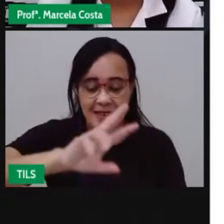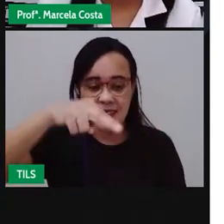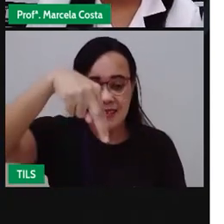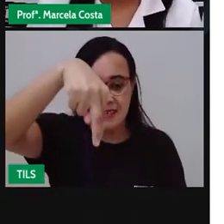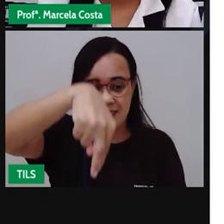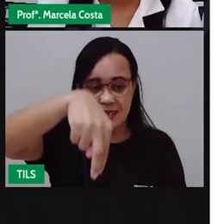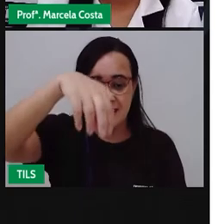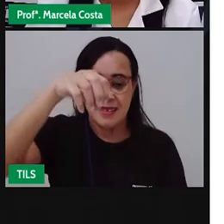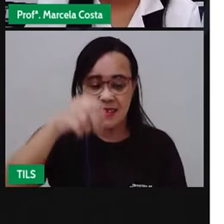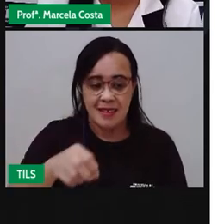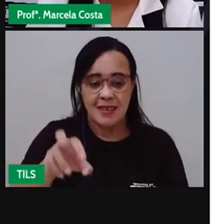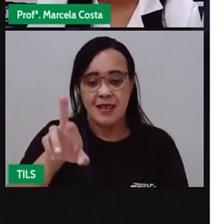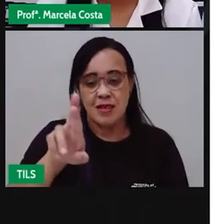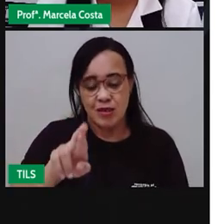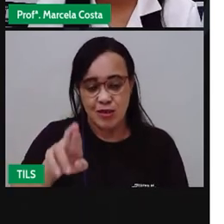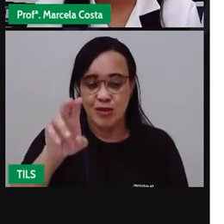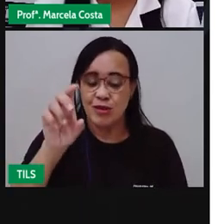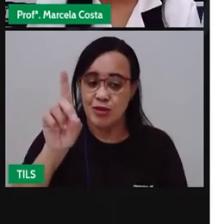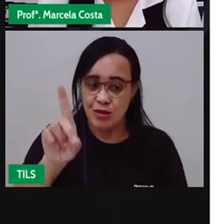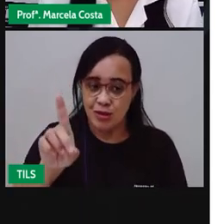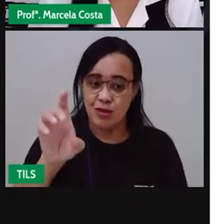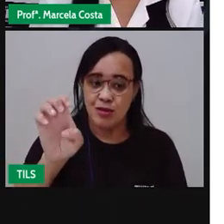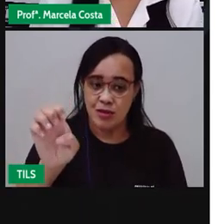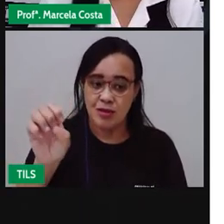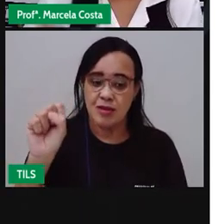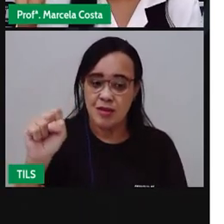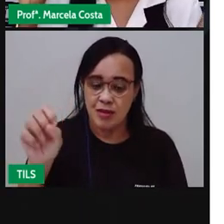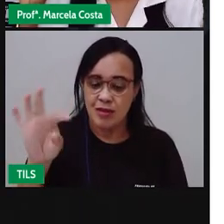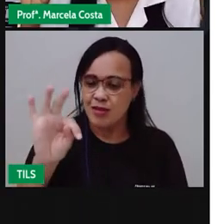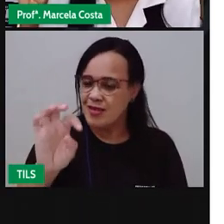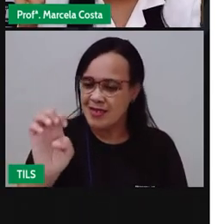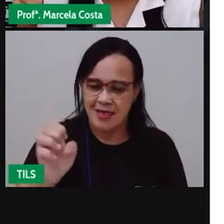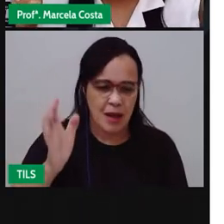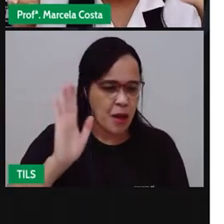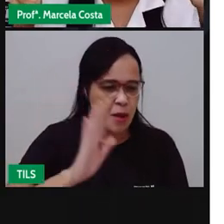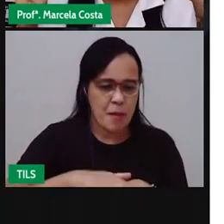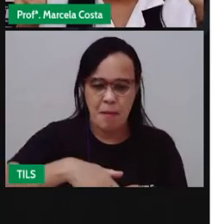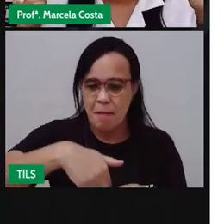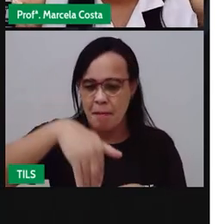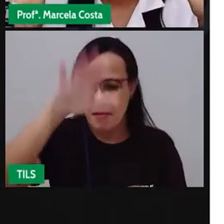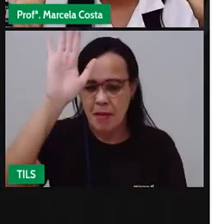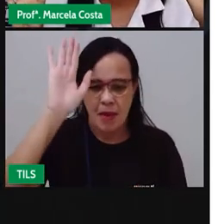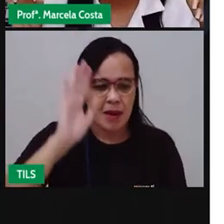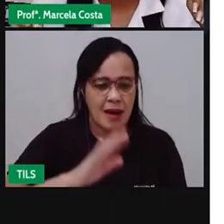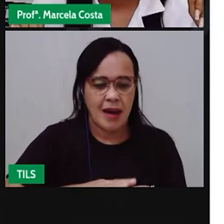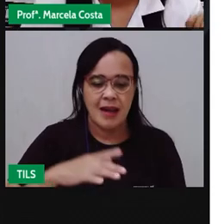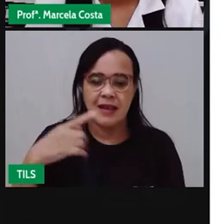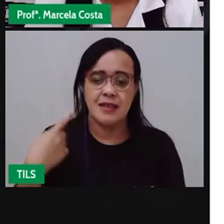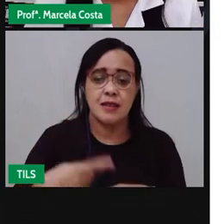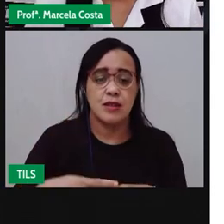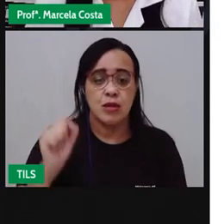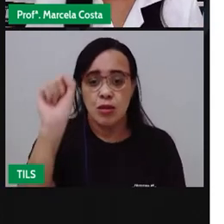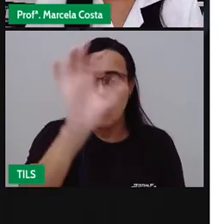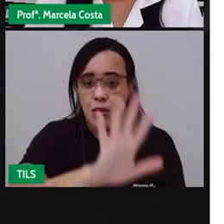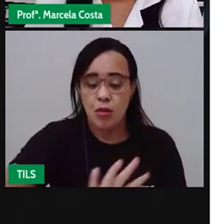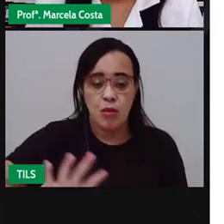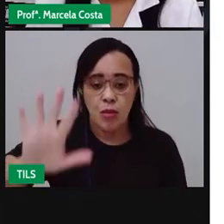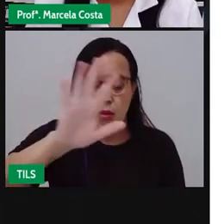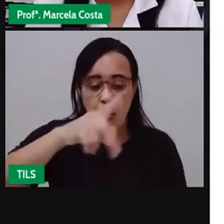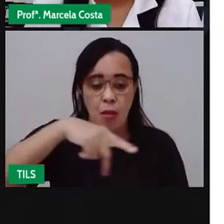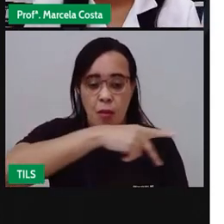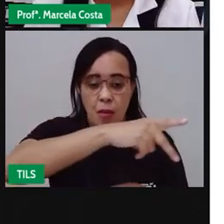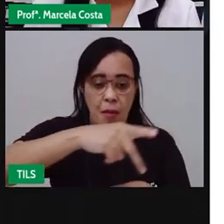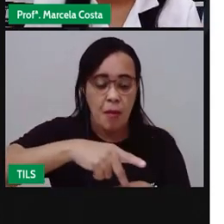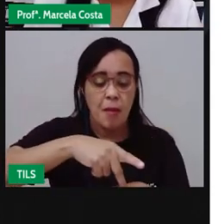maiores do país, uma das maiores do Brasil. Ela é composta por nove estados, sendo que desses